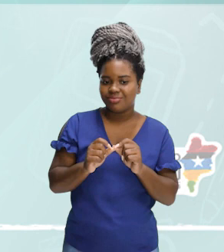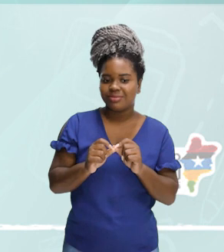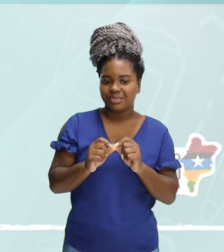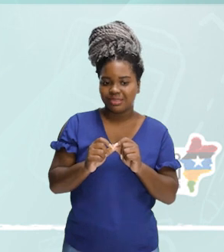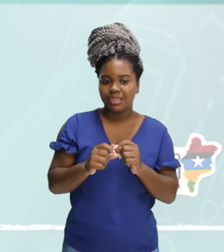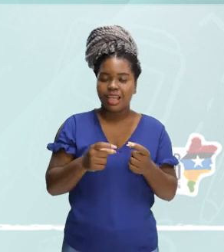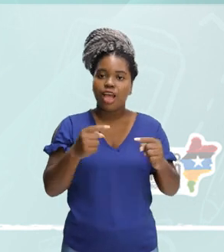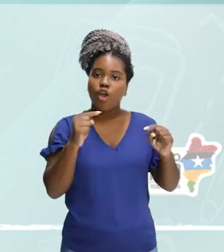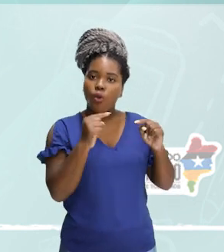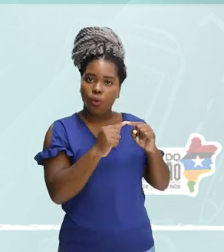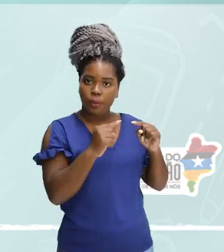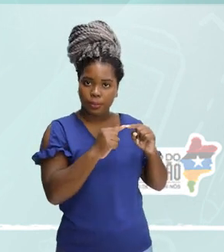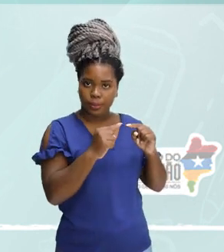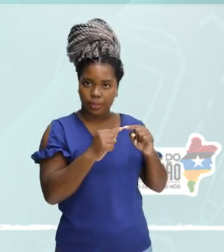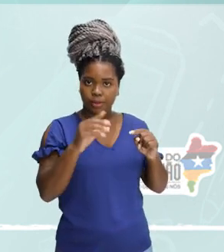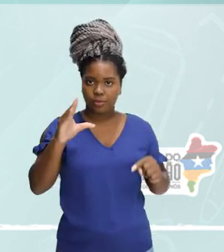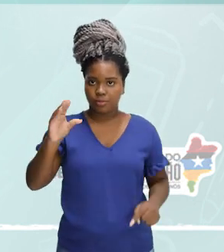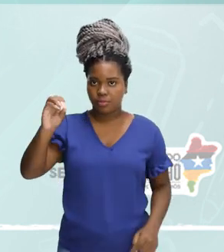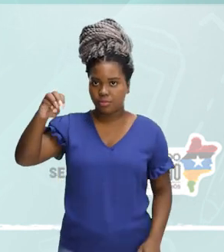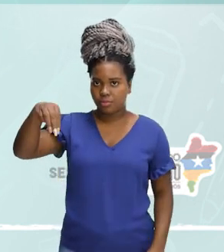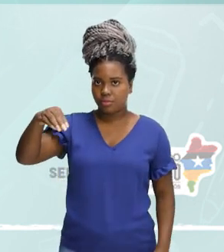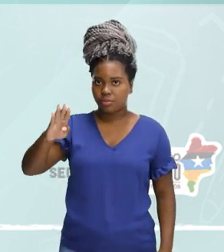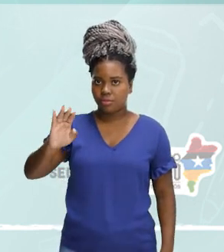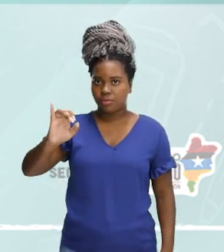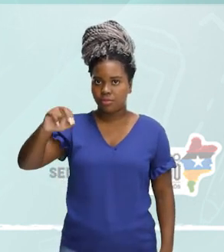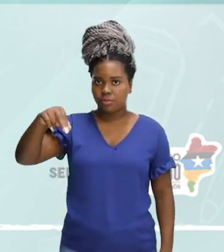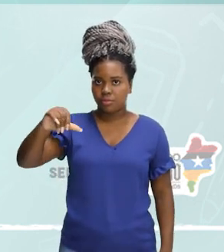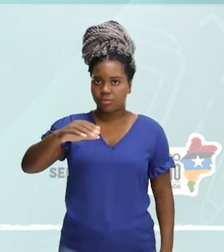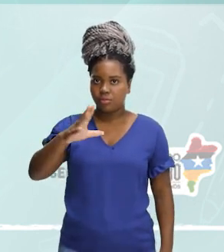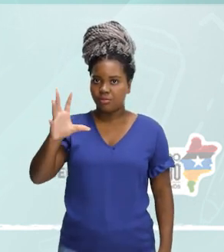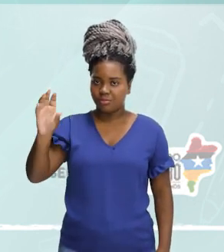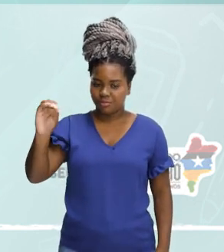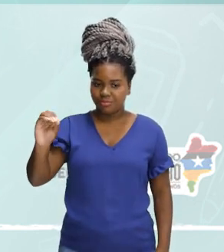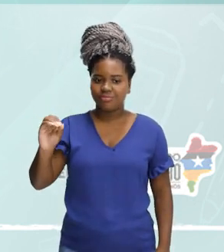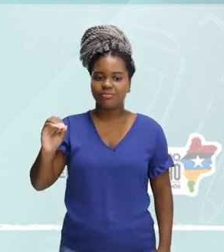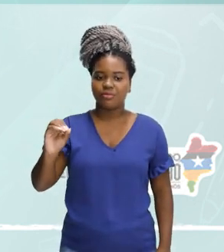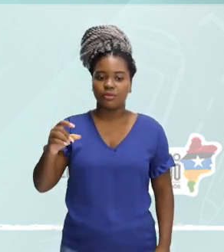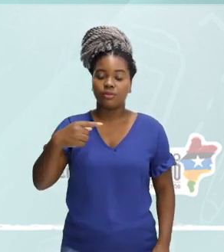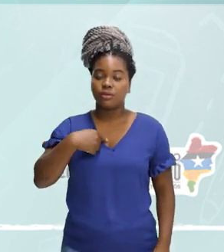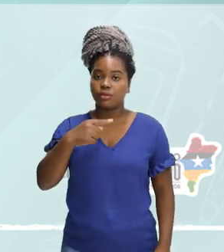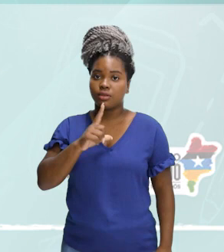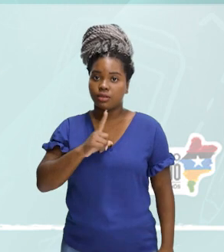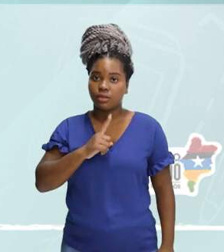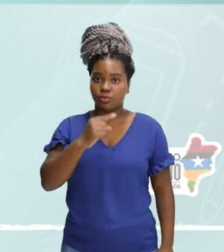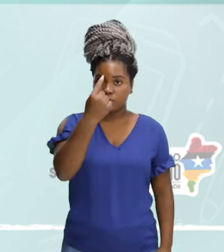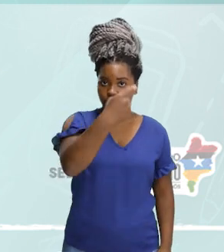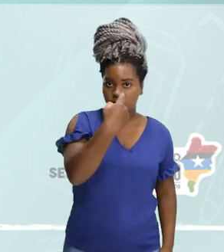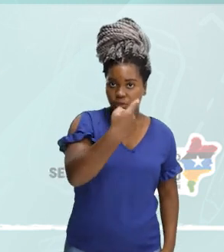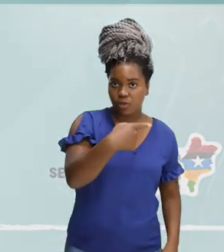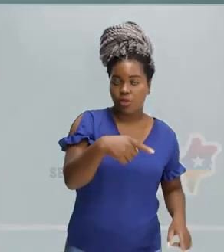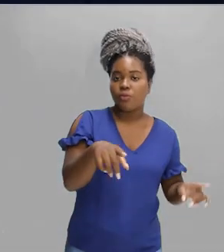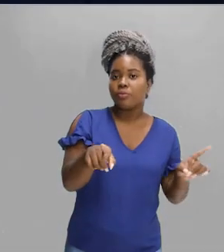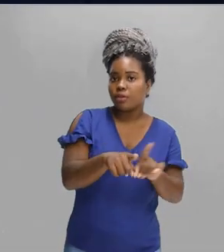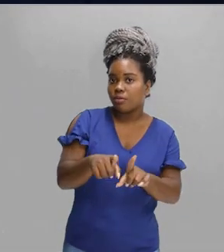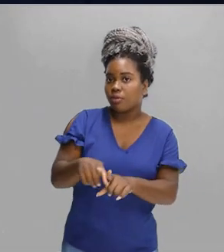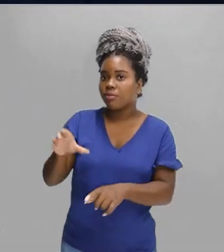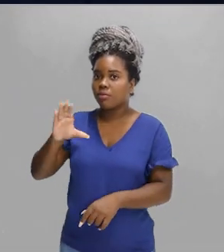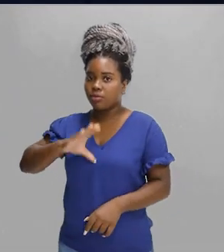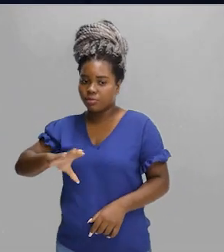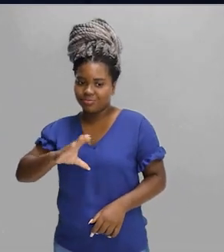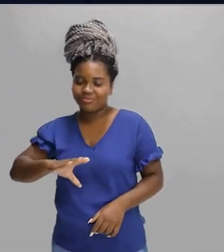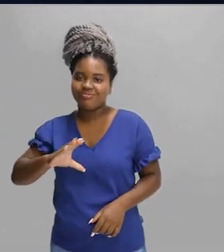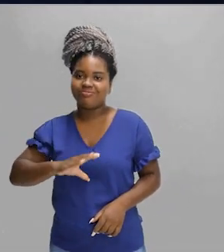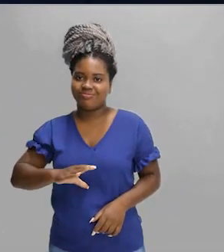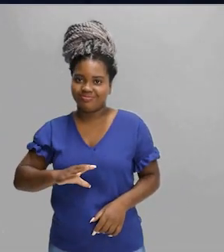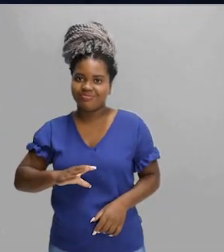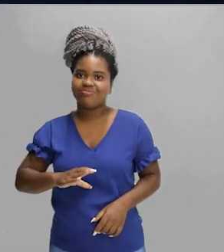combinações, tá, gente? Aqui eu tenho espanhol e aqui eu tenho em português. De mais los, dos, em